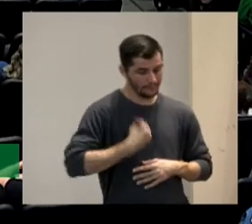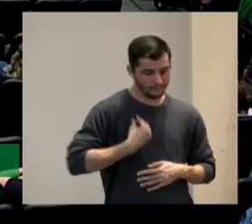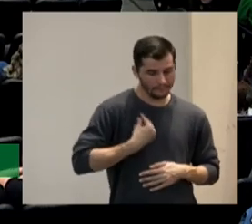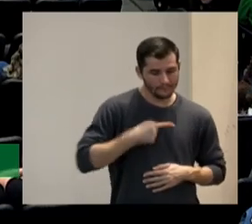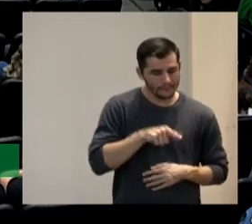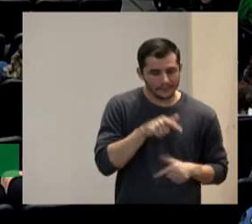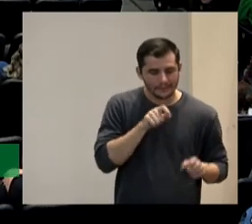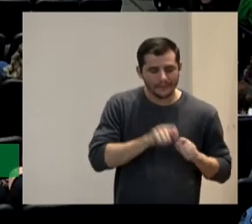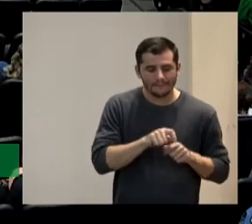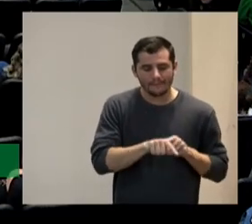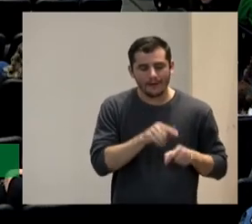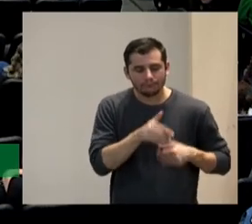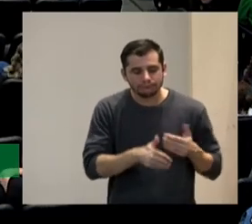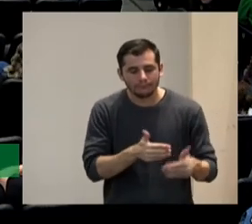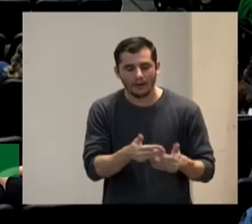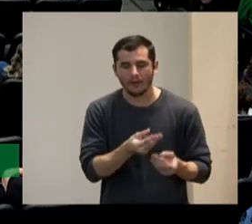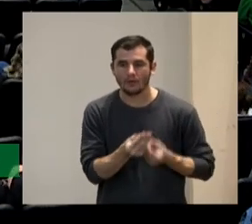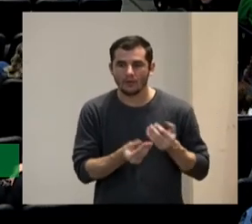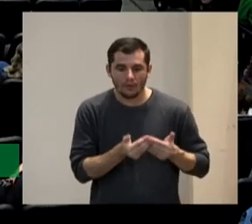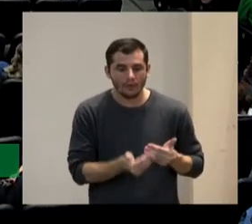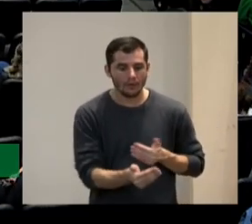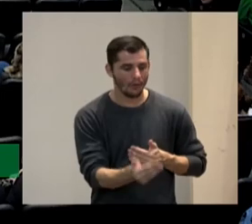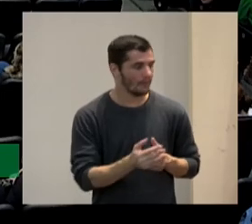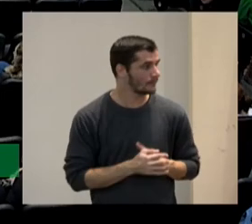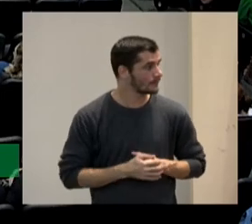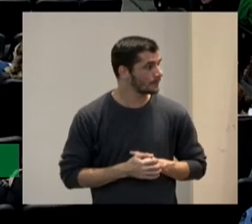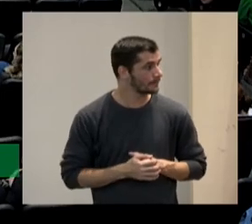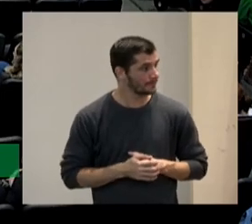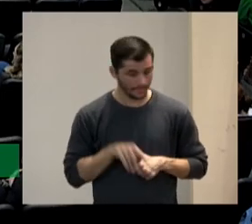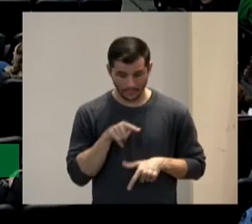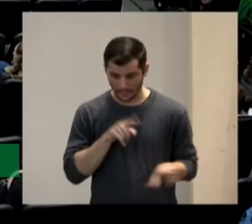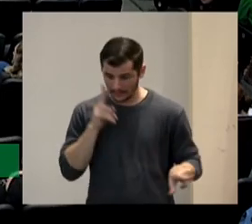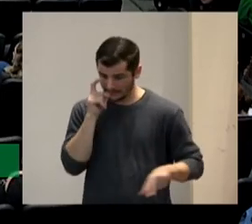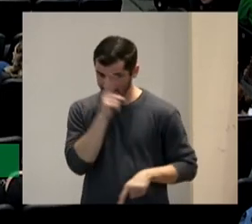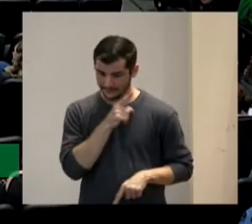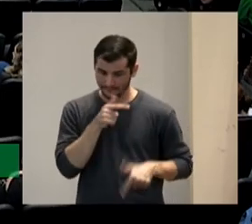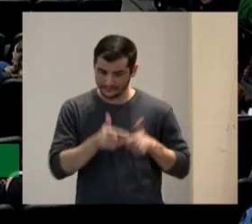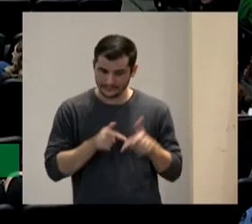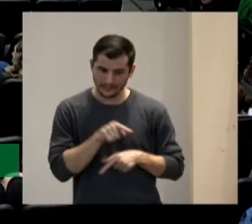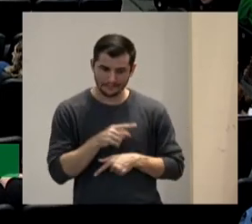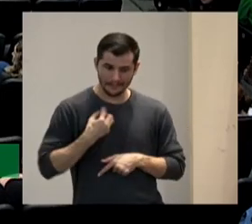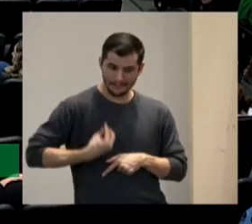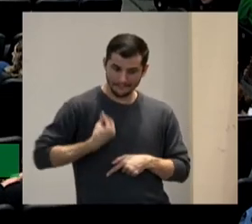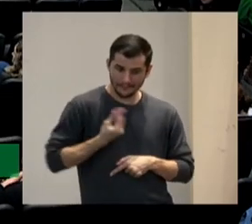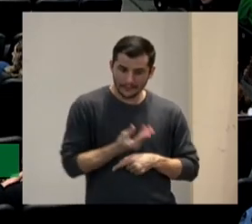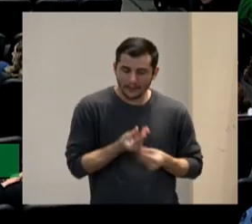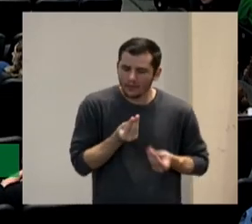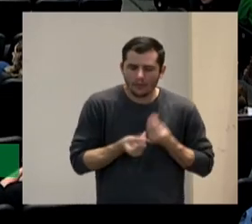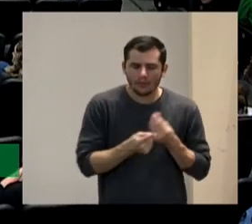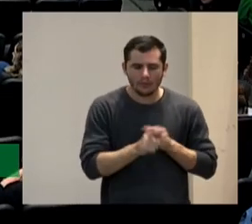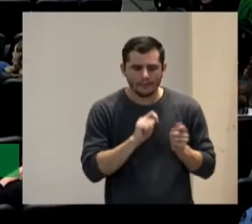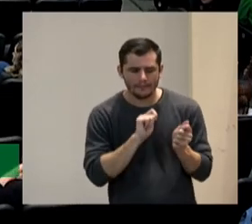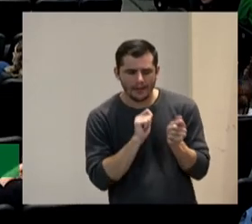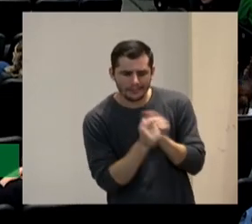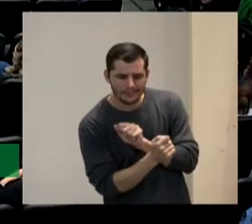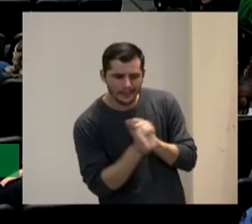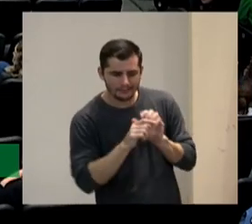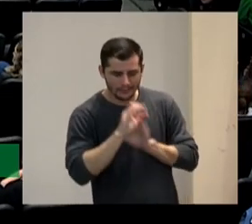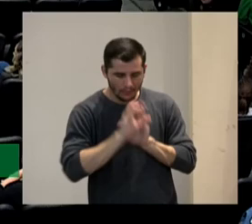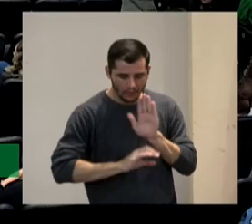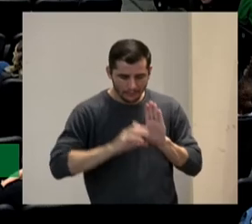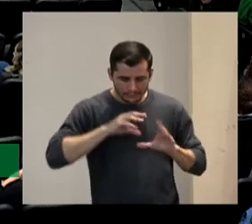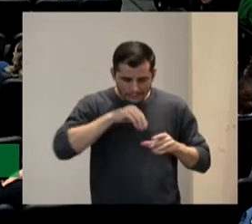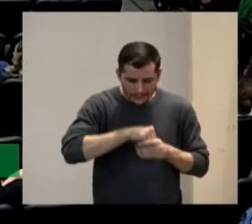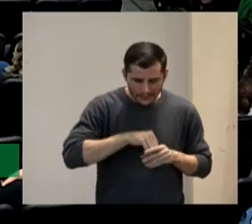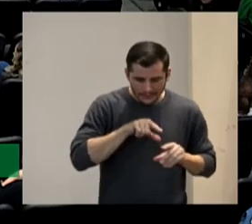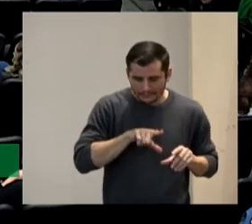dele porque é muito difícil trabalhar bem uma adequação adaptação curricular plano